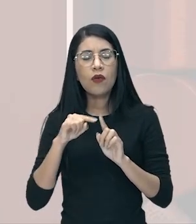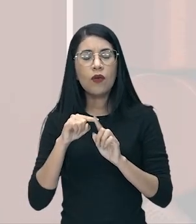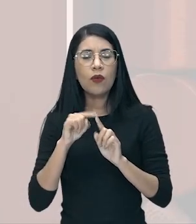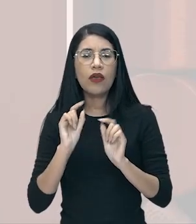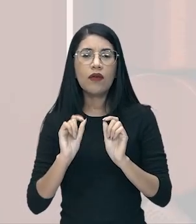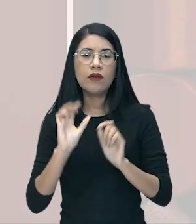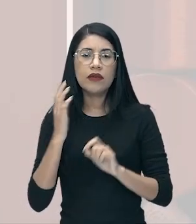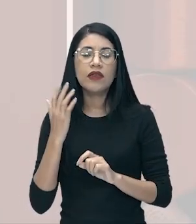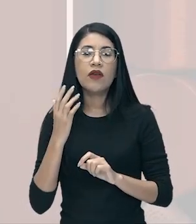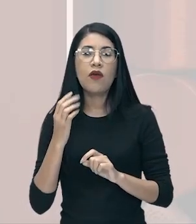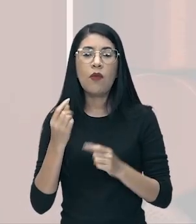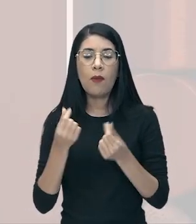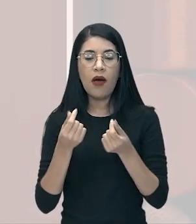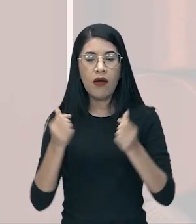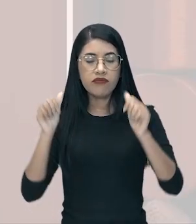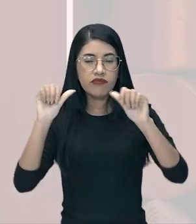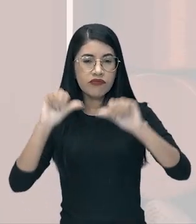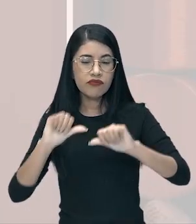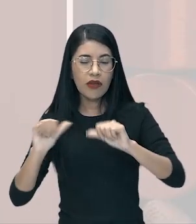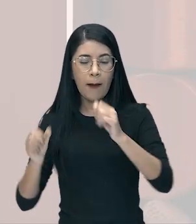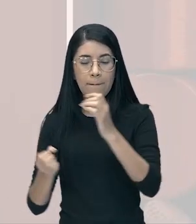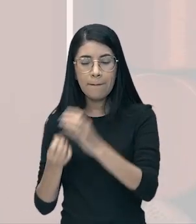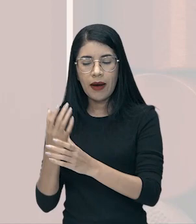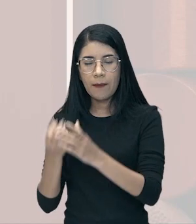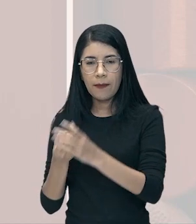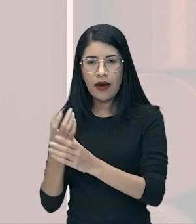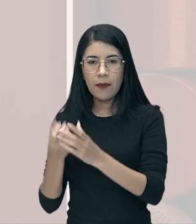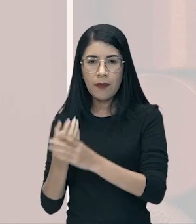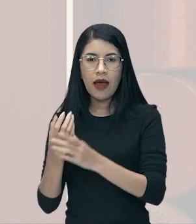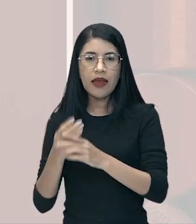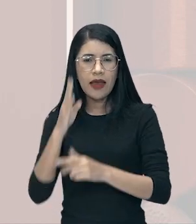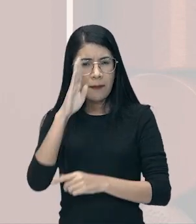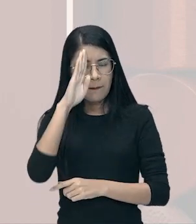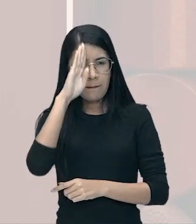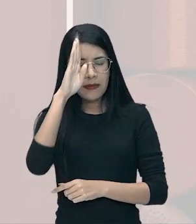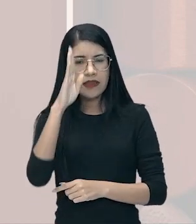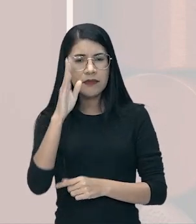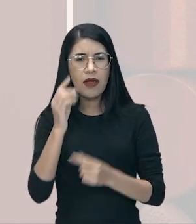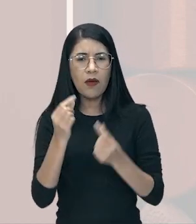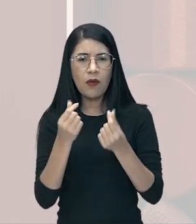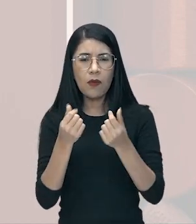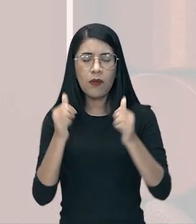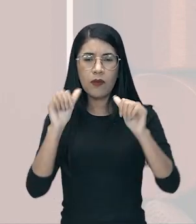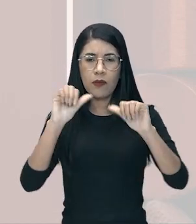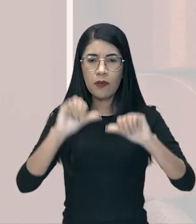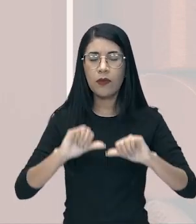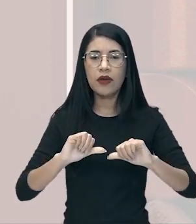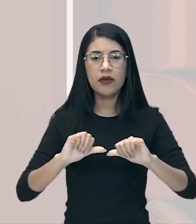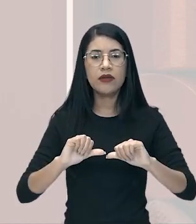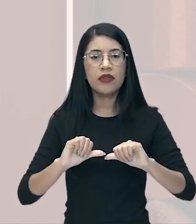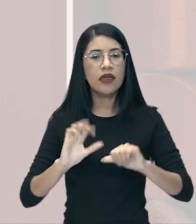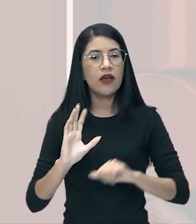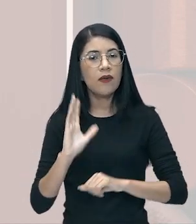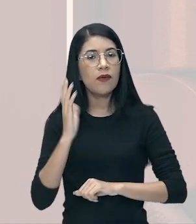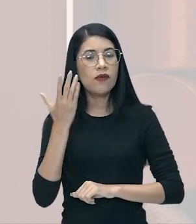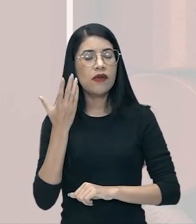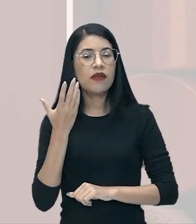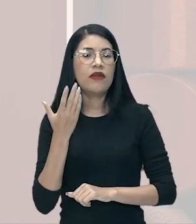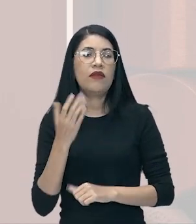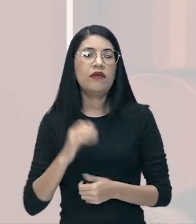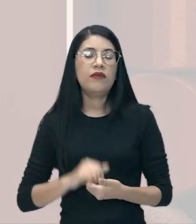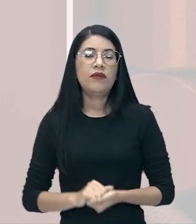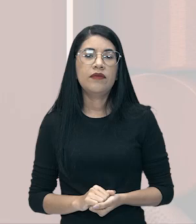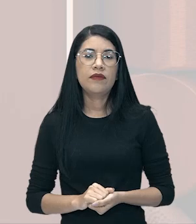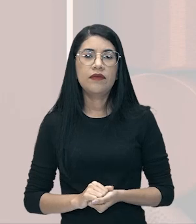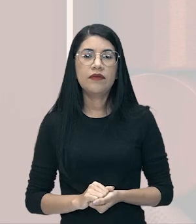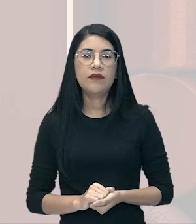grande crise de superprodução, a primeira e mais grave, é melhor, a mais grave crise do sistema